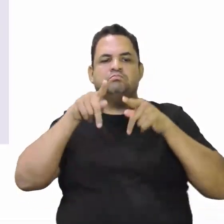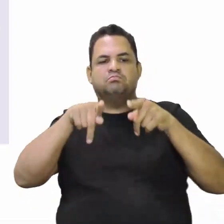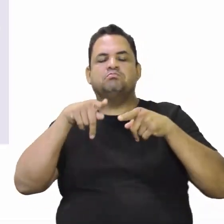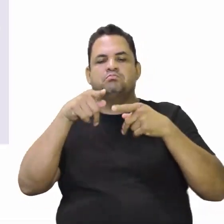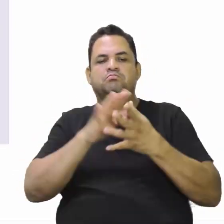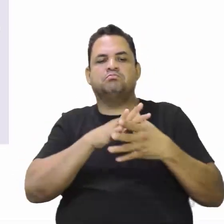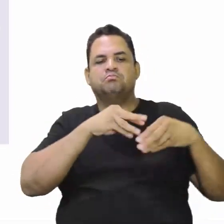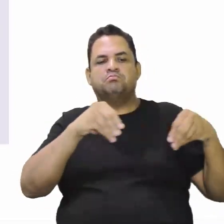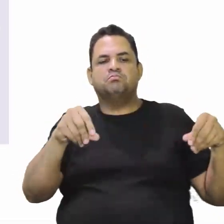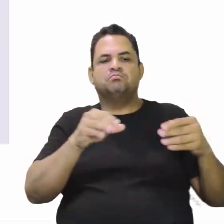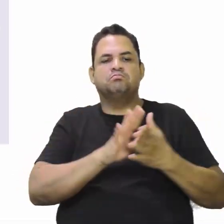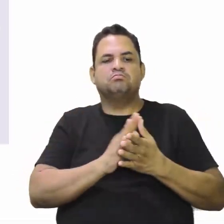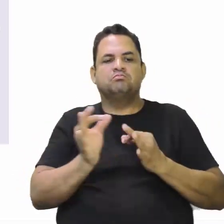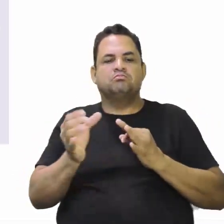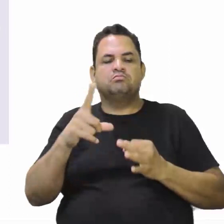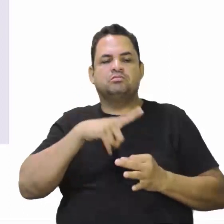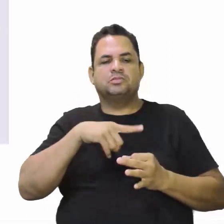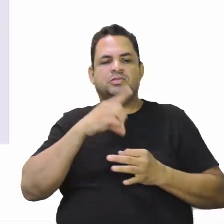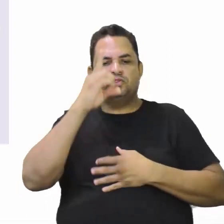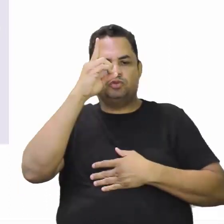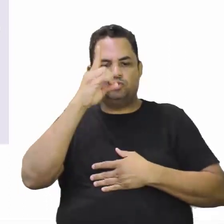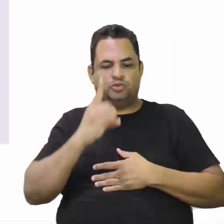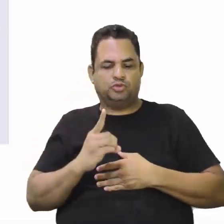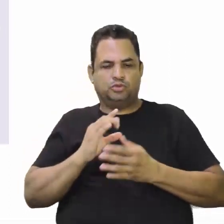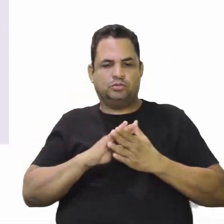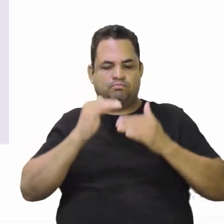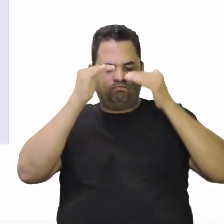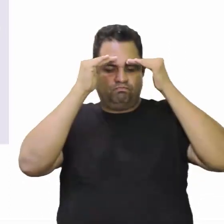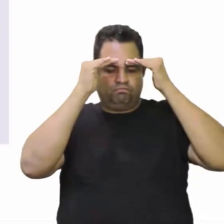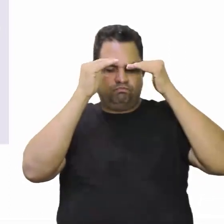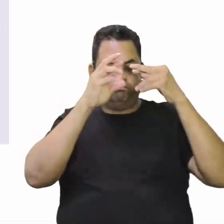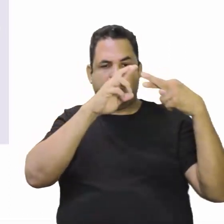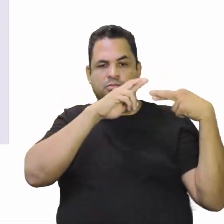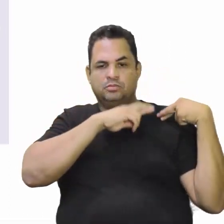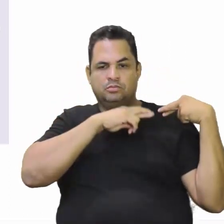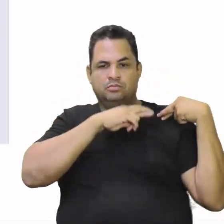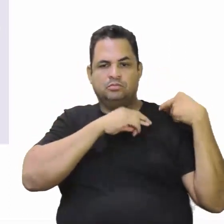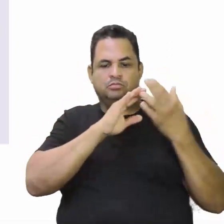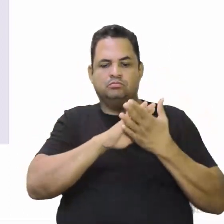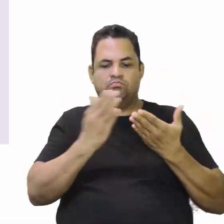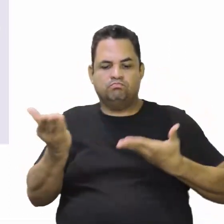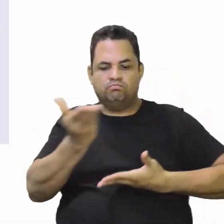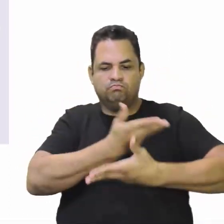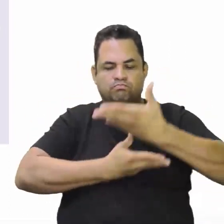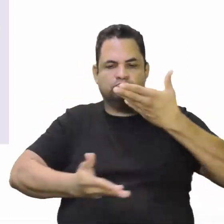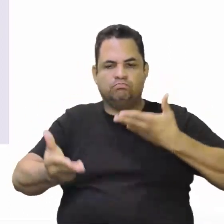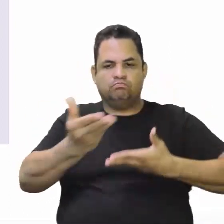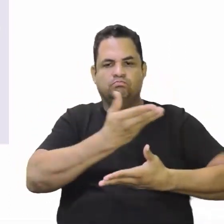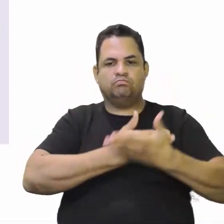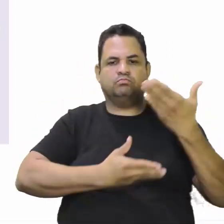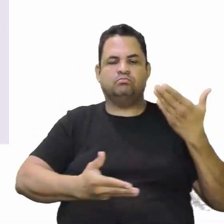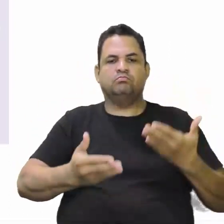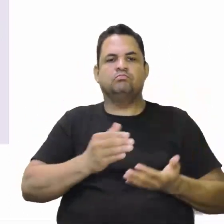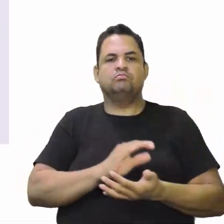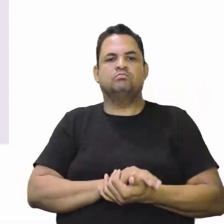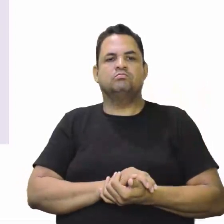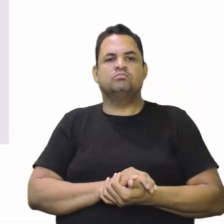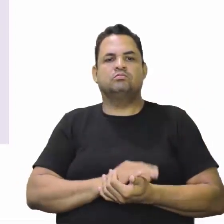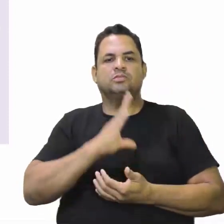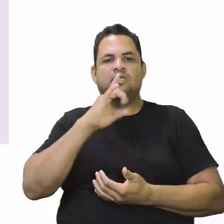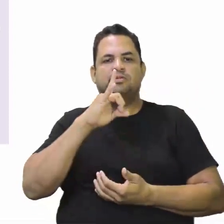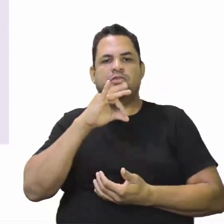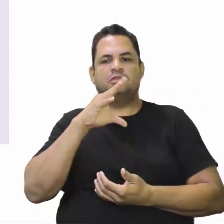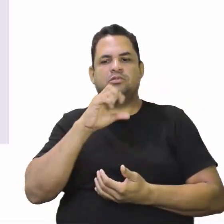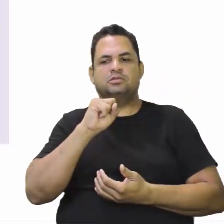Fixando direitos e deveres recíprocos. Essas capitulações que eram dadas aos adelantados.